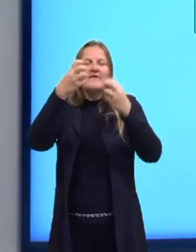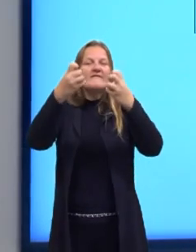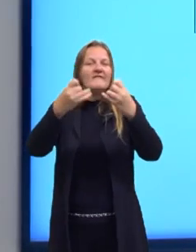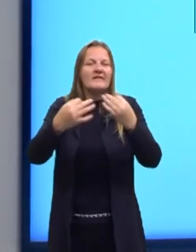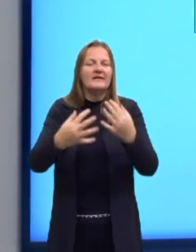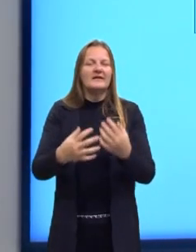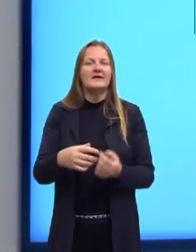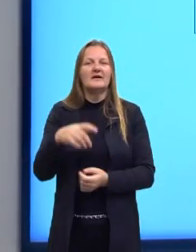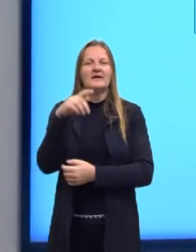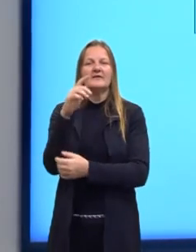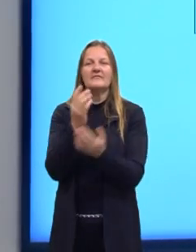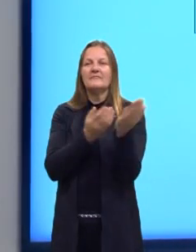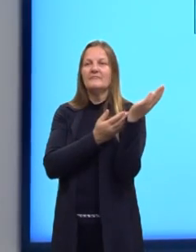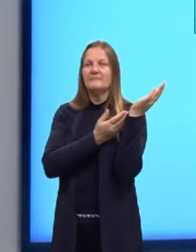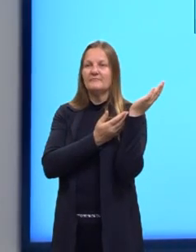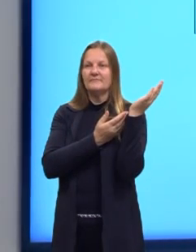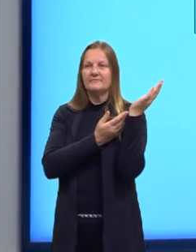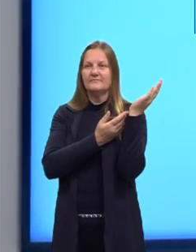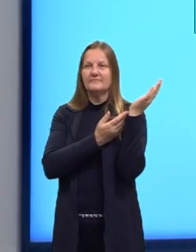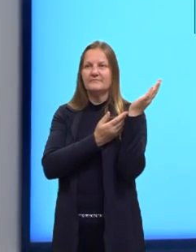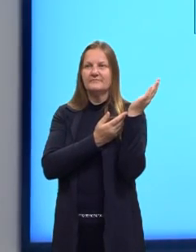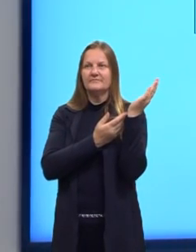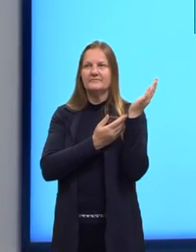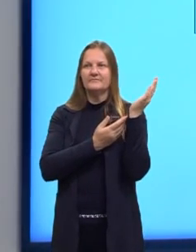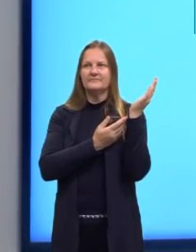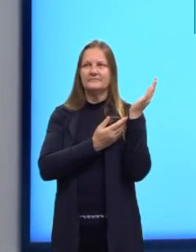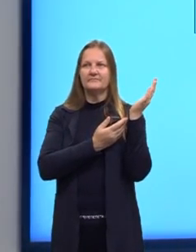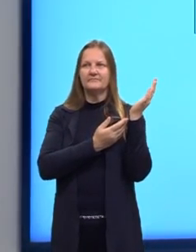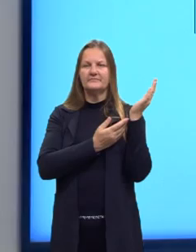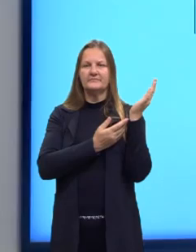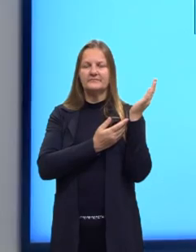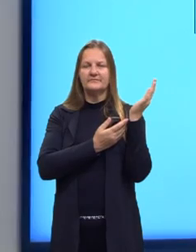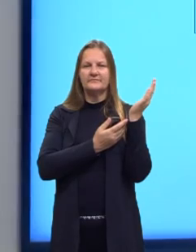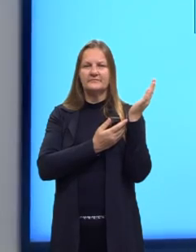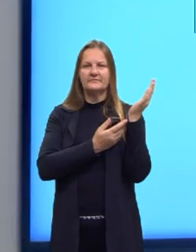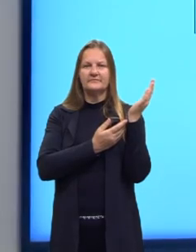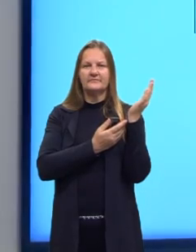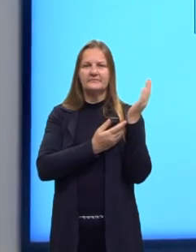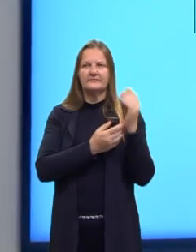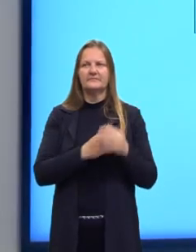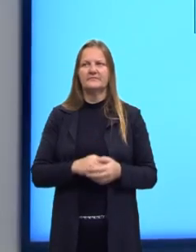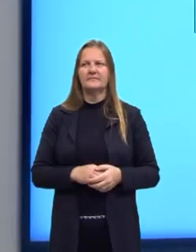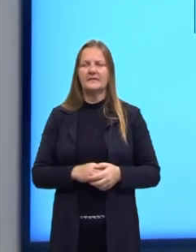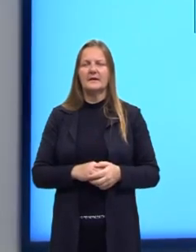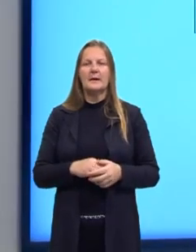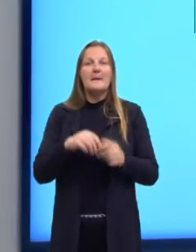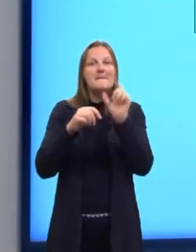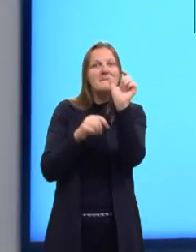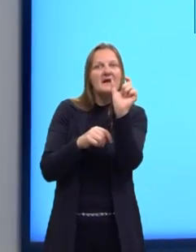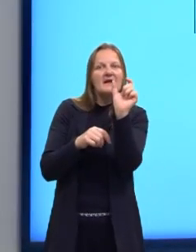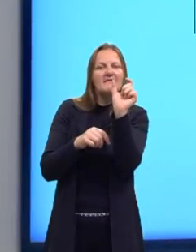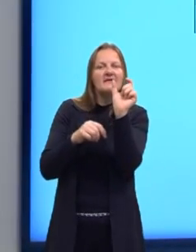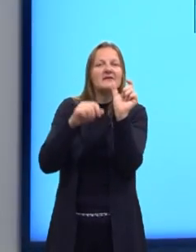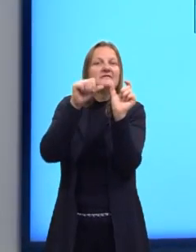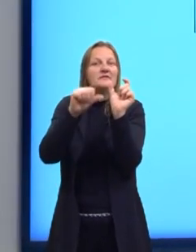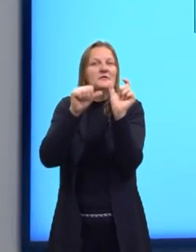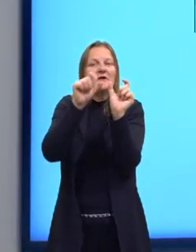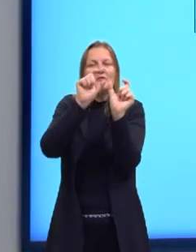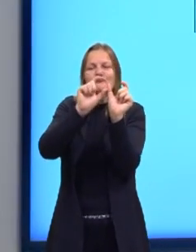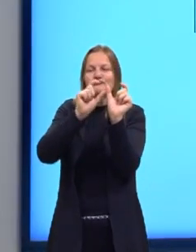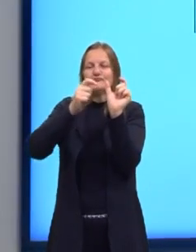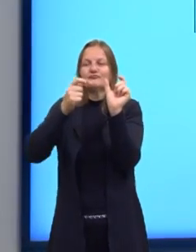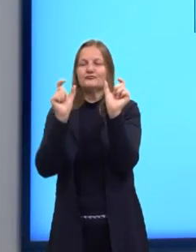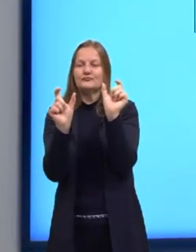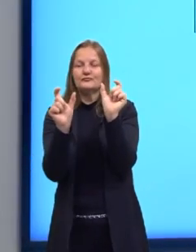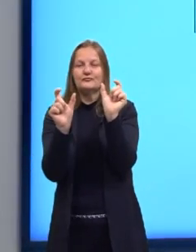gooder em inglês. Eu tenho que dizer better. Então, se eu vou usar o good como